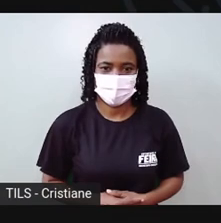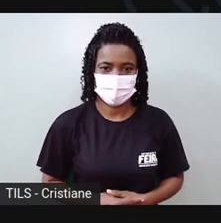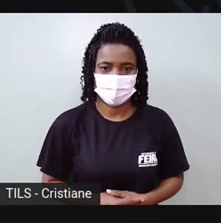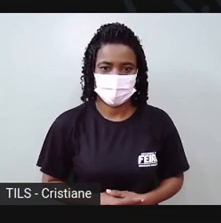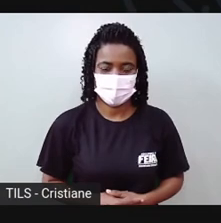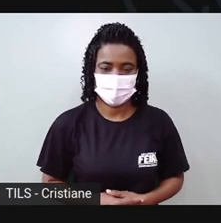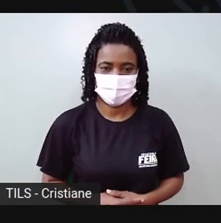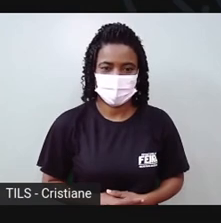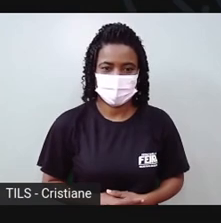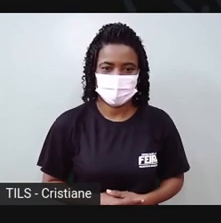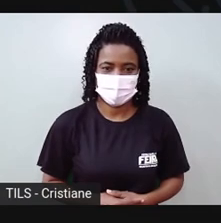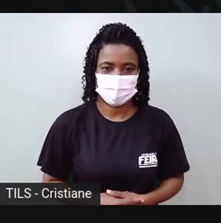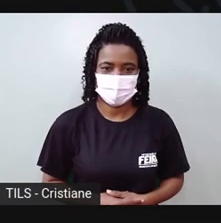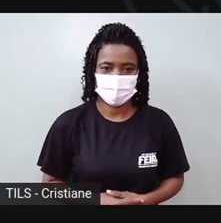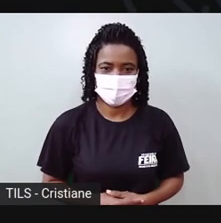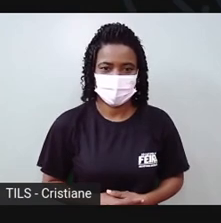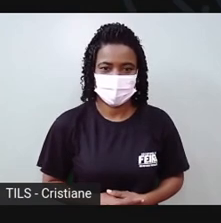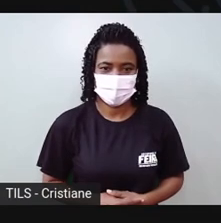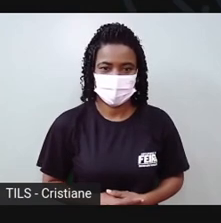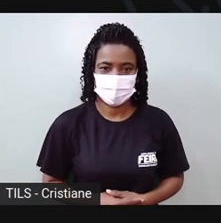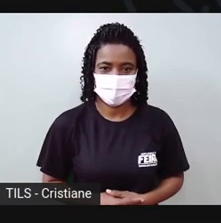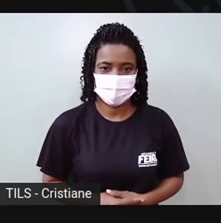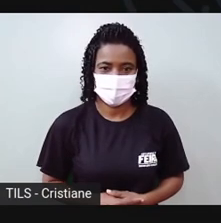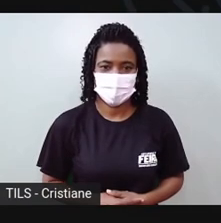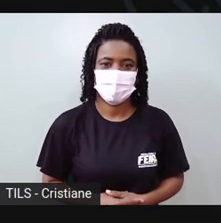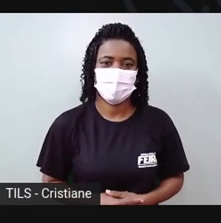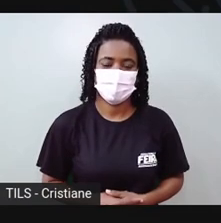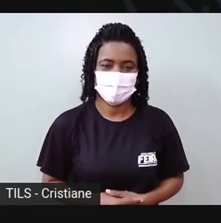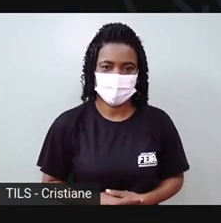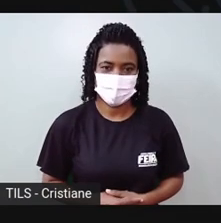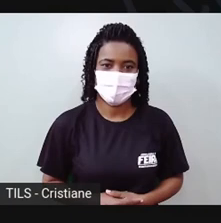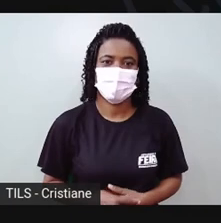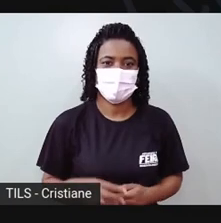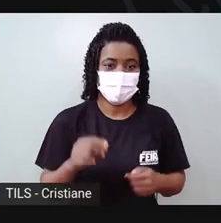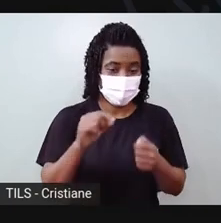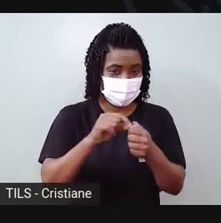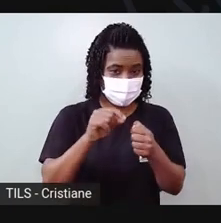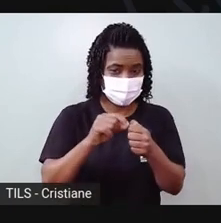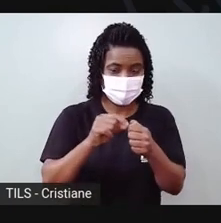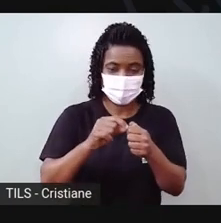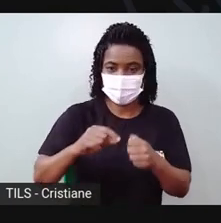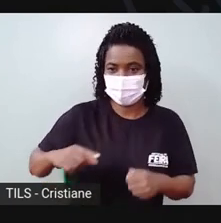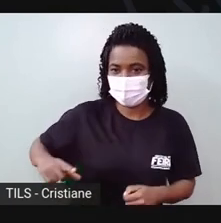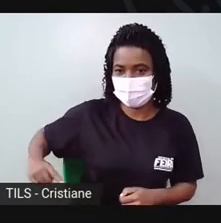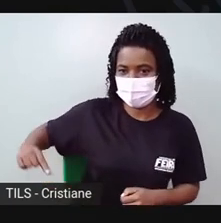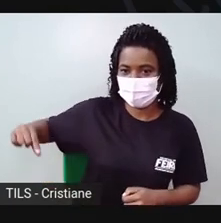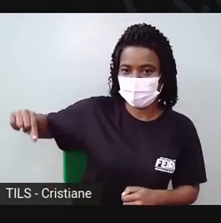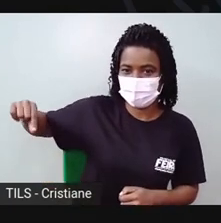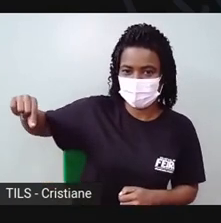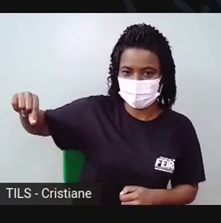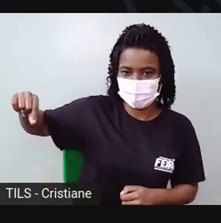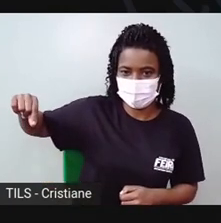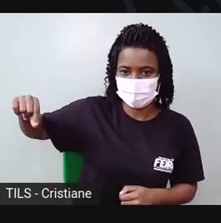e agora a gente vai fazer o rabinho. Pronto.